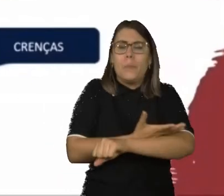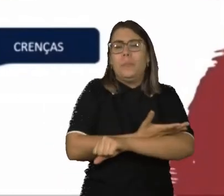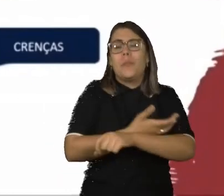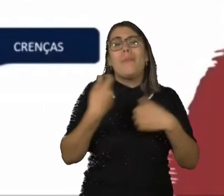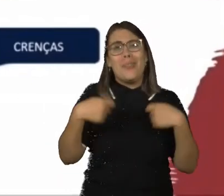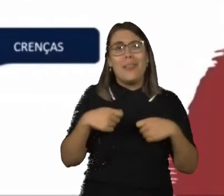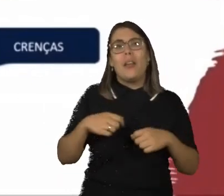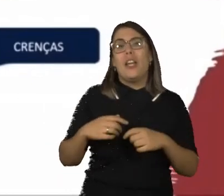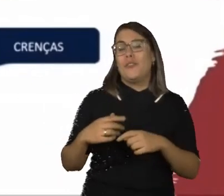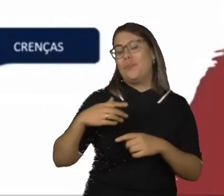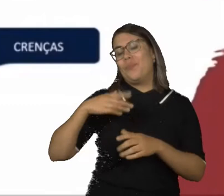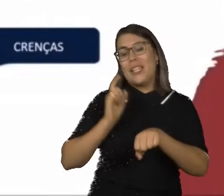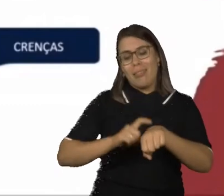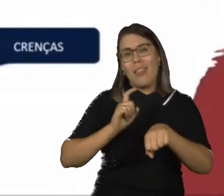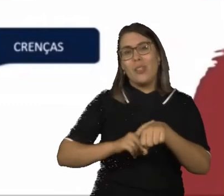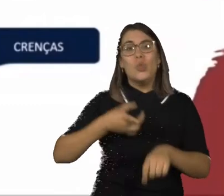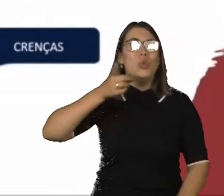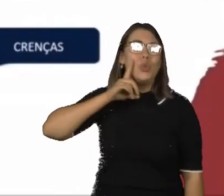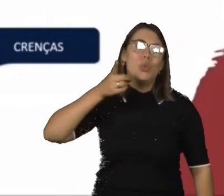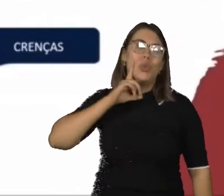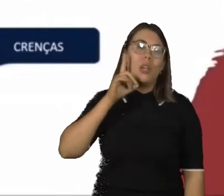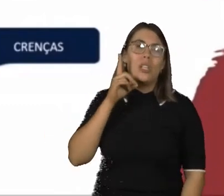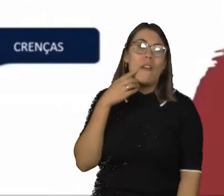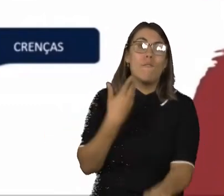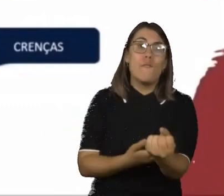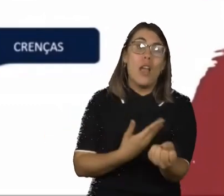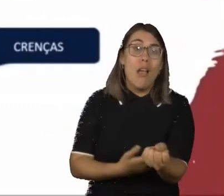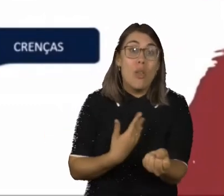um ciclo repetitivo que nós chamamos de círculo vicioso.